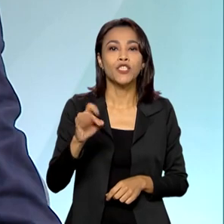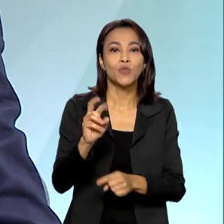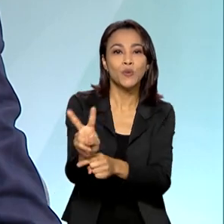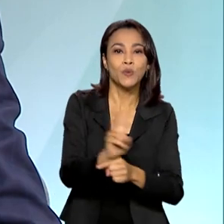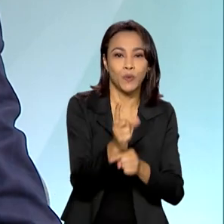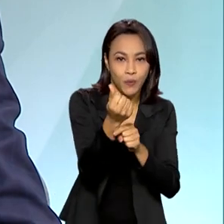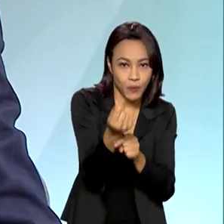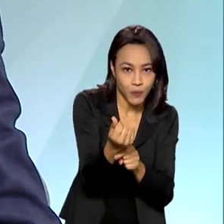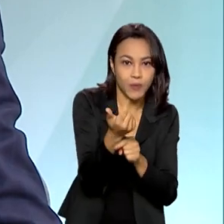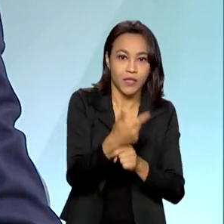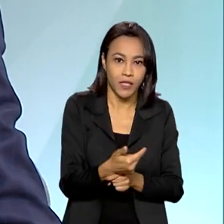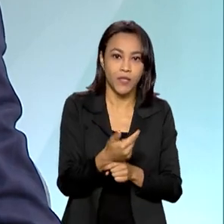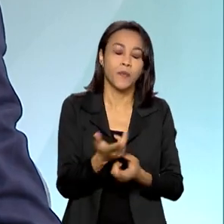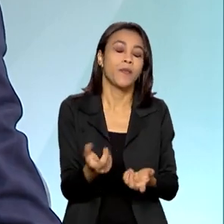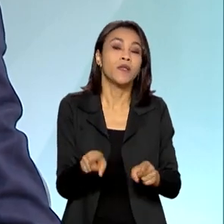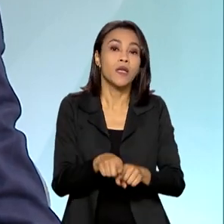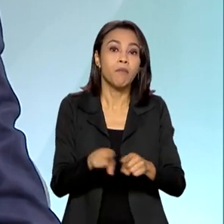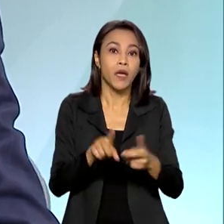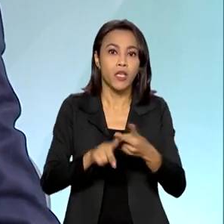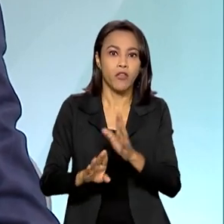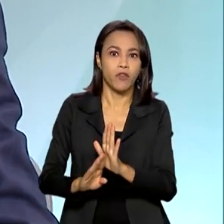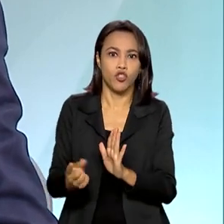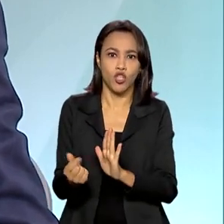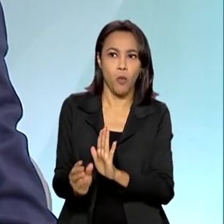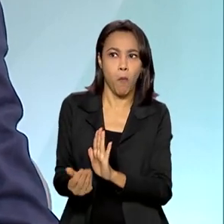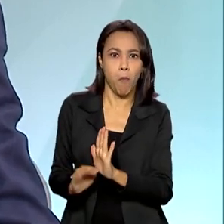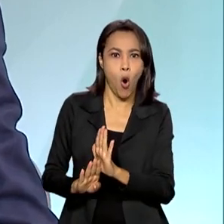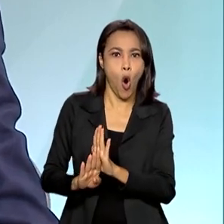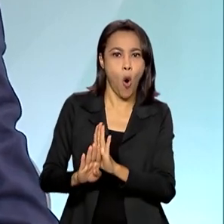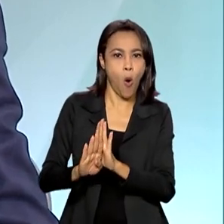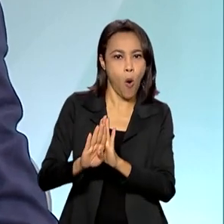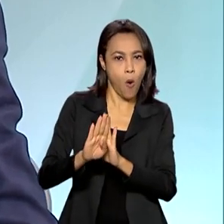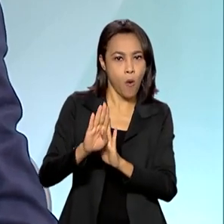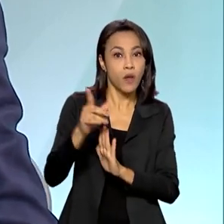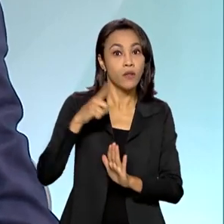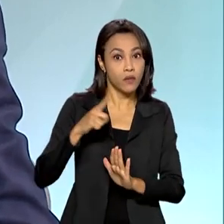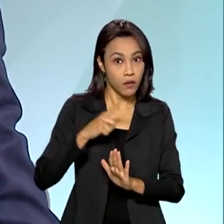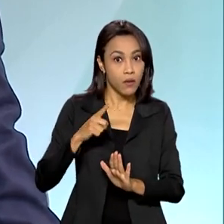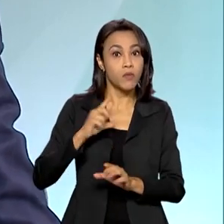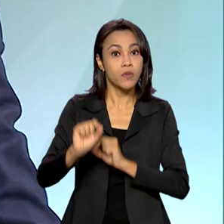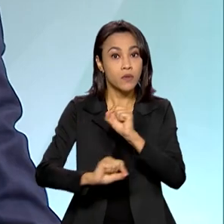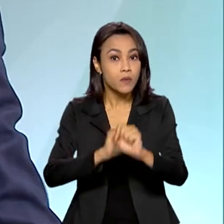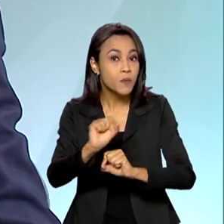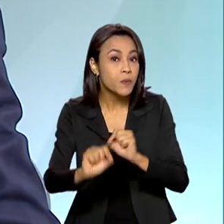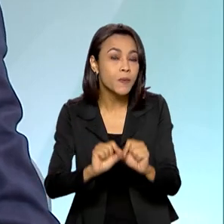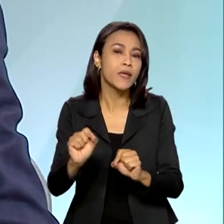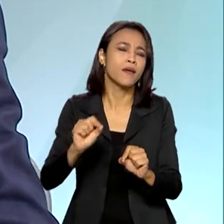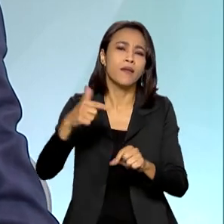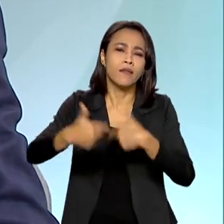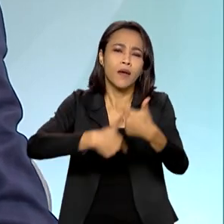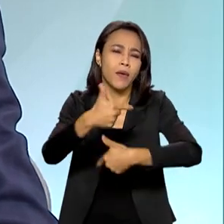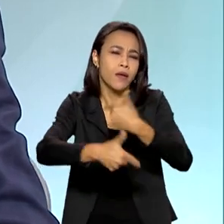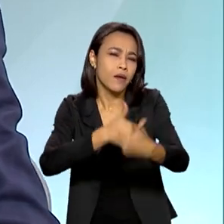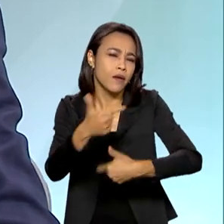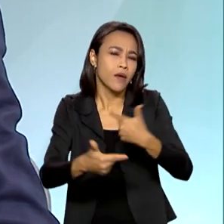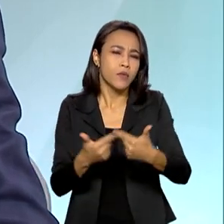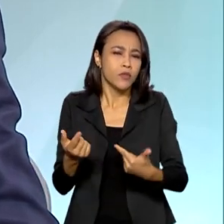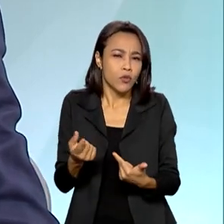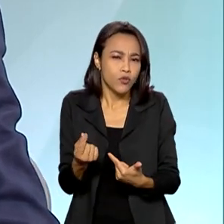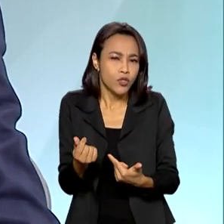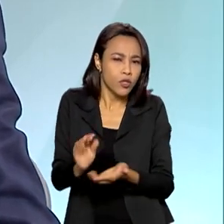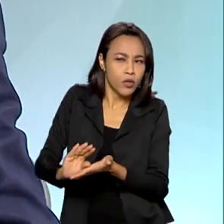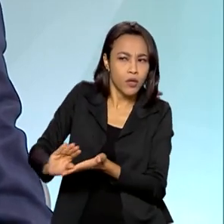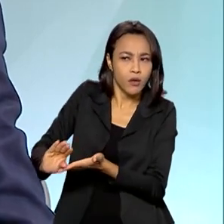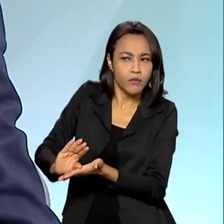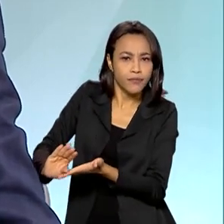tivemos uma margem financeira também crescente, quer dizer, trabalhamos com linhas que também geram um pouco mais de margem financeira para o Banco do